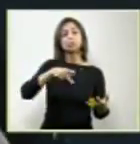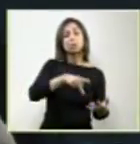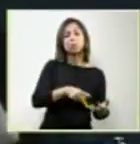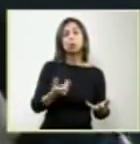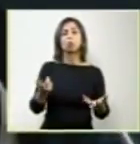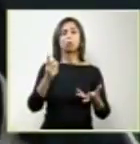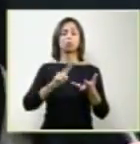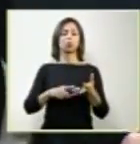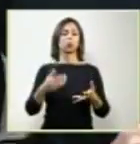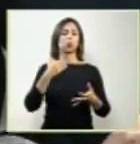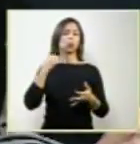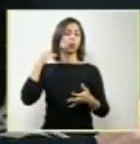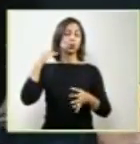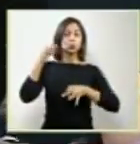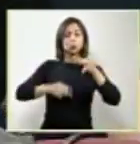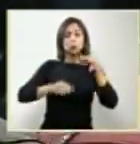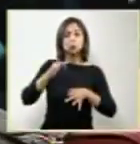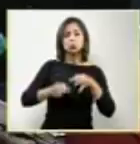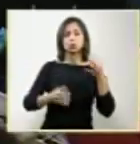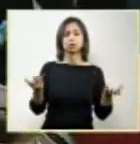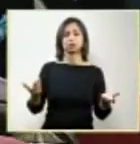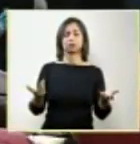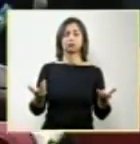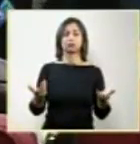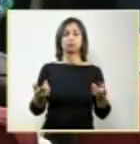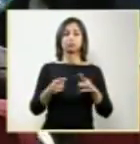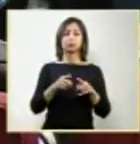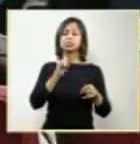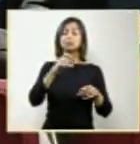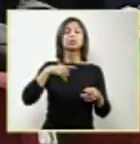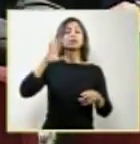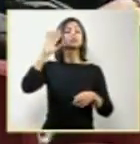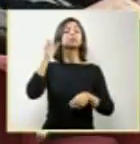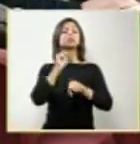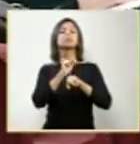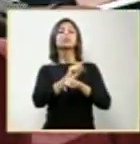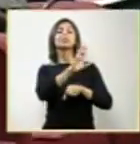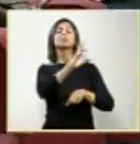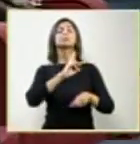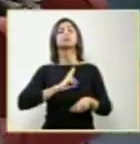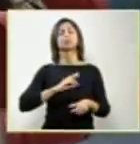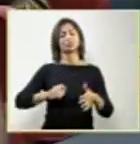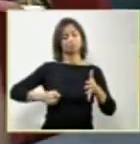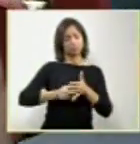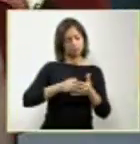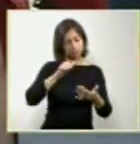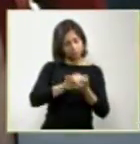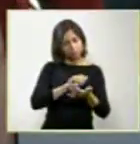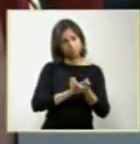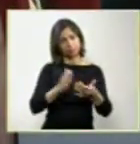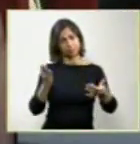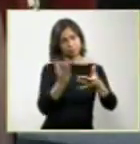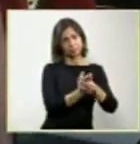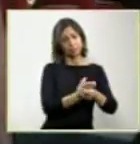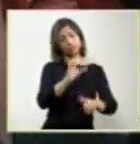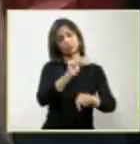mesmo que seja uma decisão que respeite a autonomia da pessoa, pode ser depois absolutamente